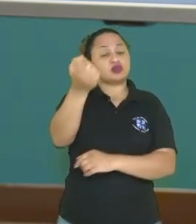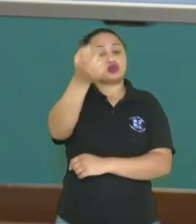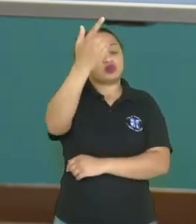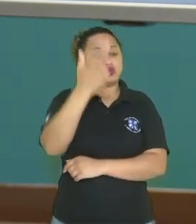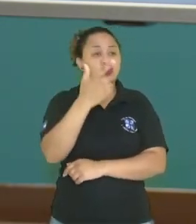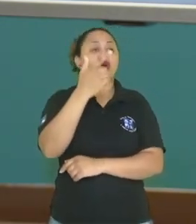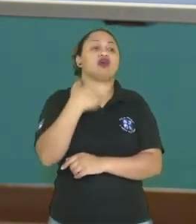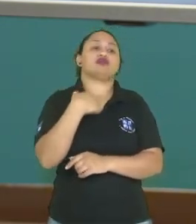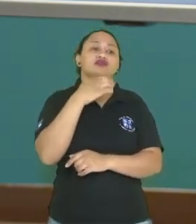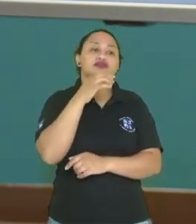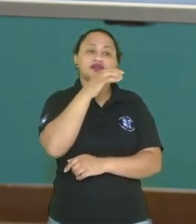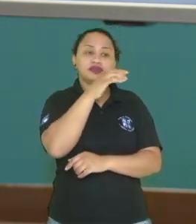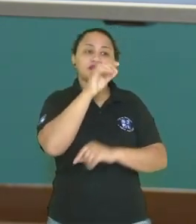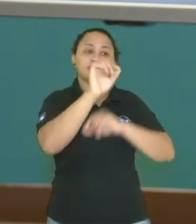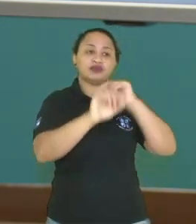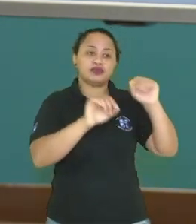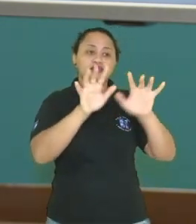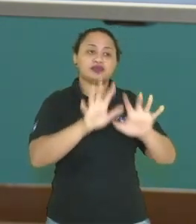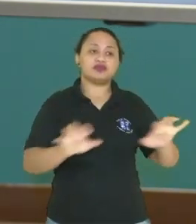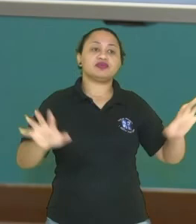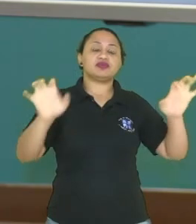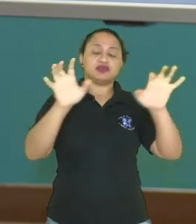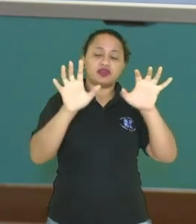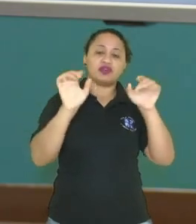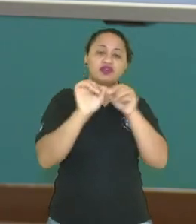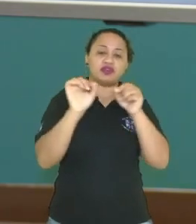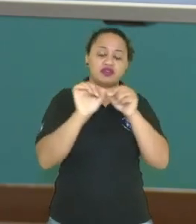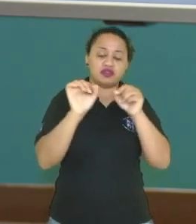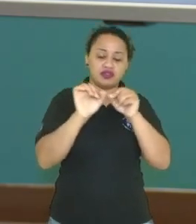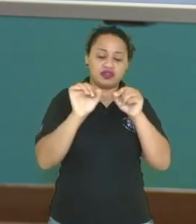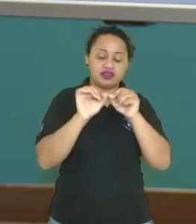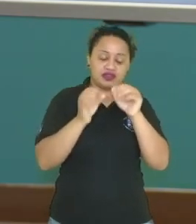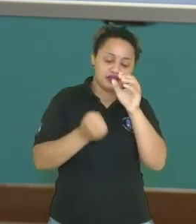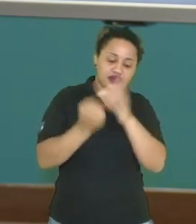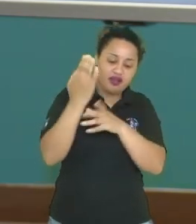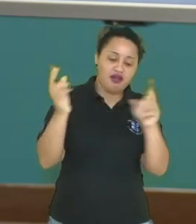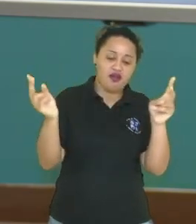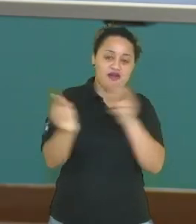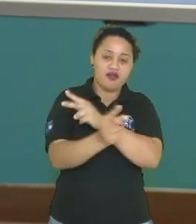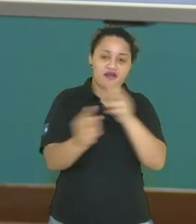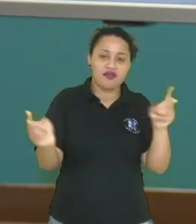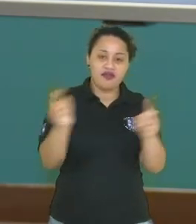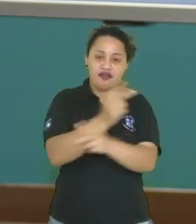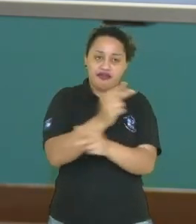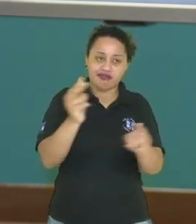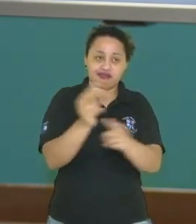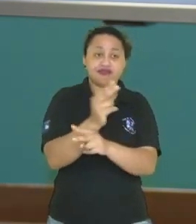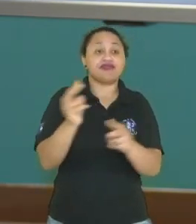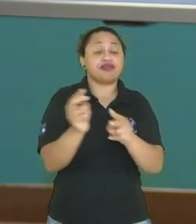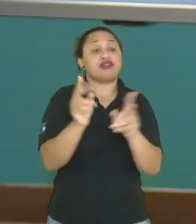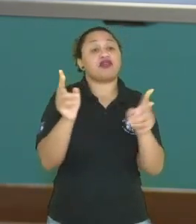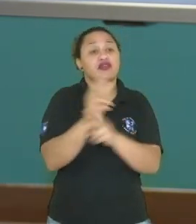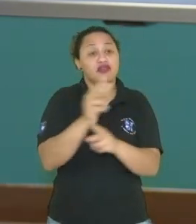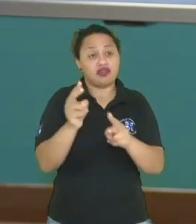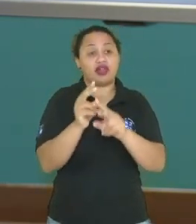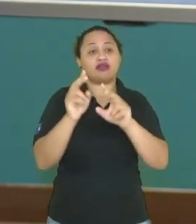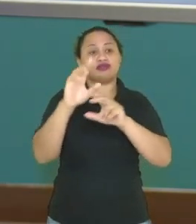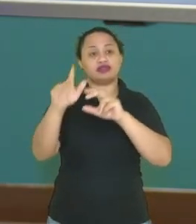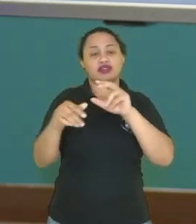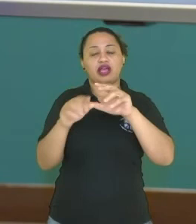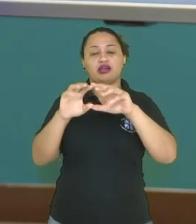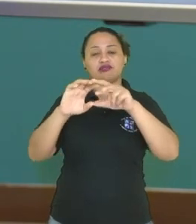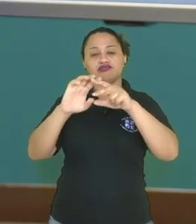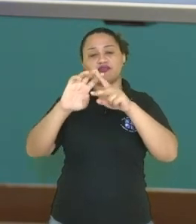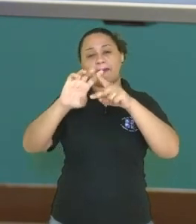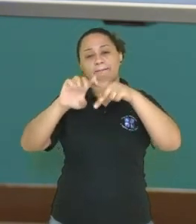vai aquecer, vai provocar ali a formação dos ventos. Os ventos, então, vão bater aqui nas